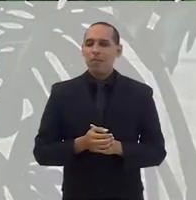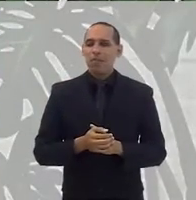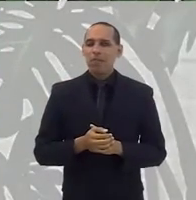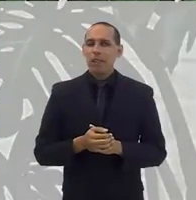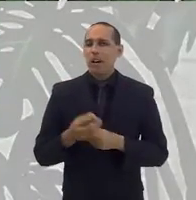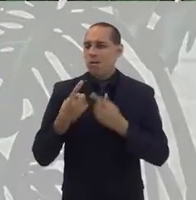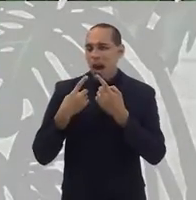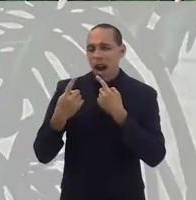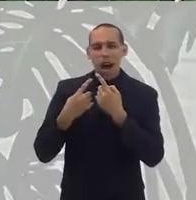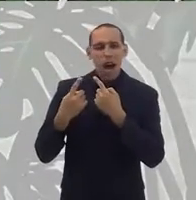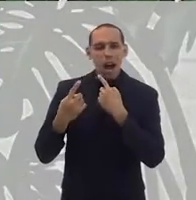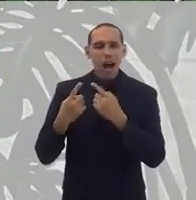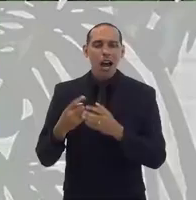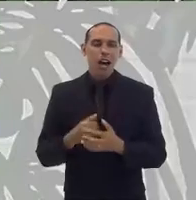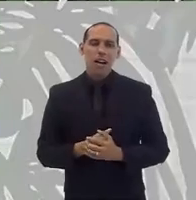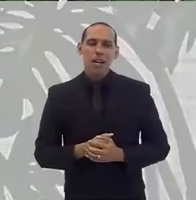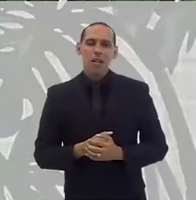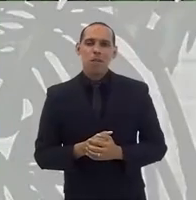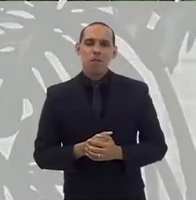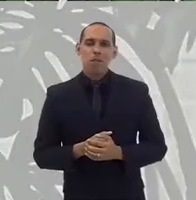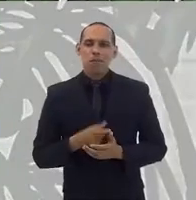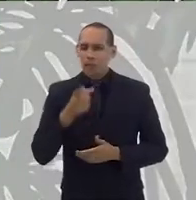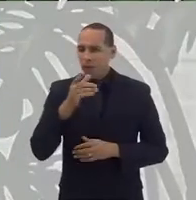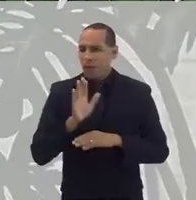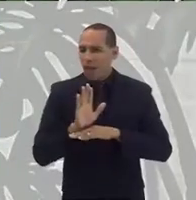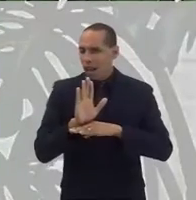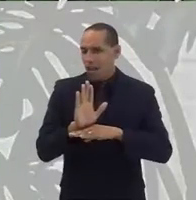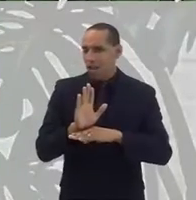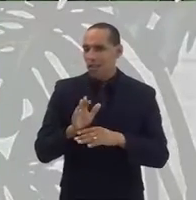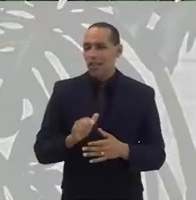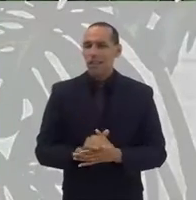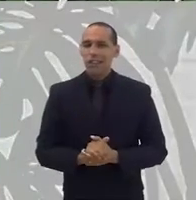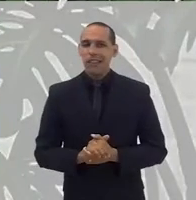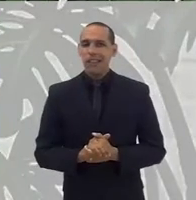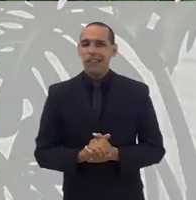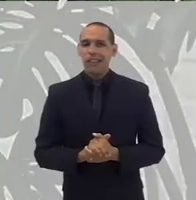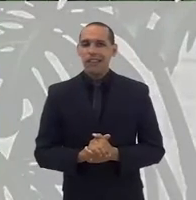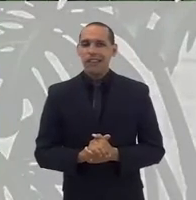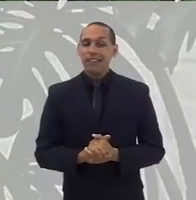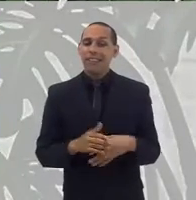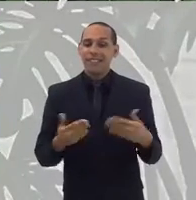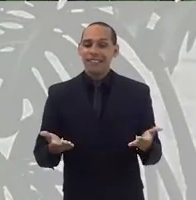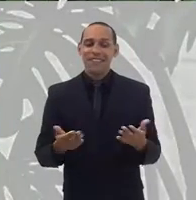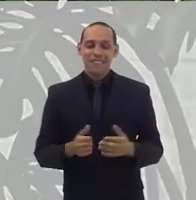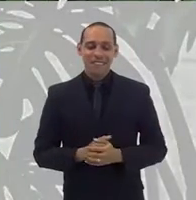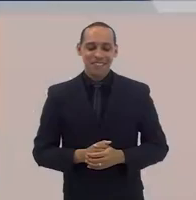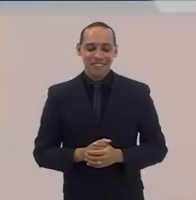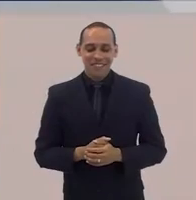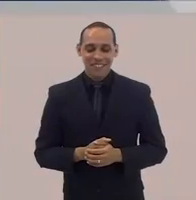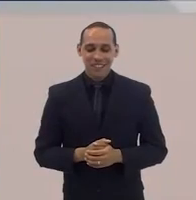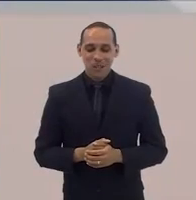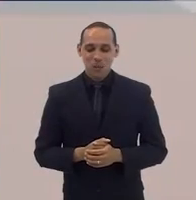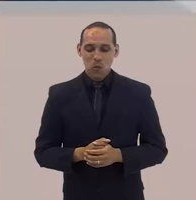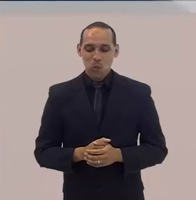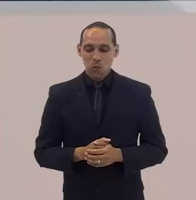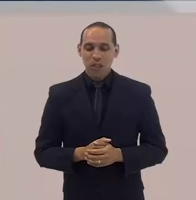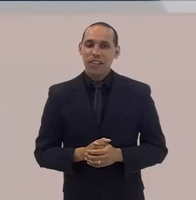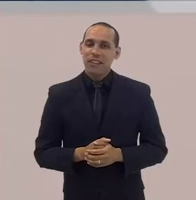também se esse diálogo especificamente teve contribuição sua. Então, eu,